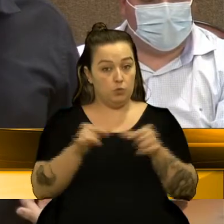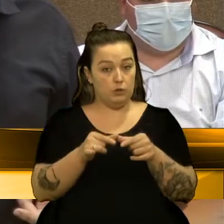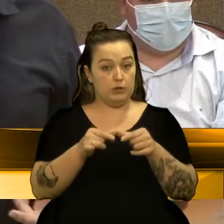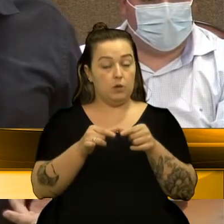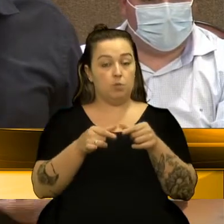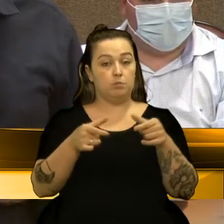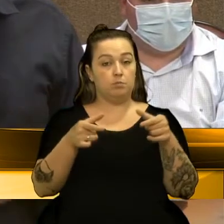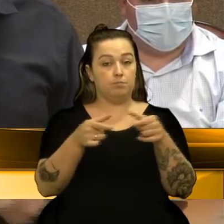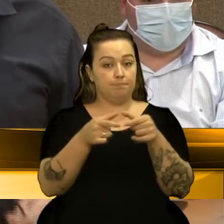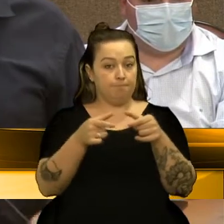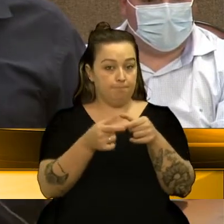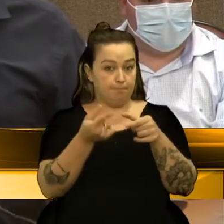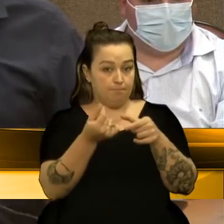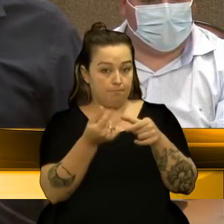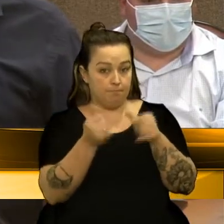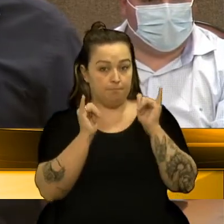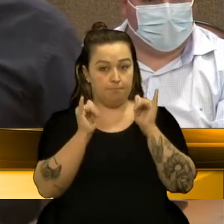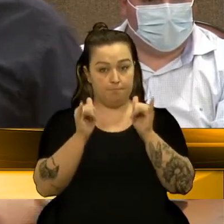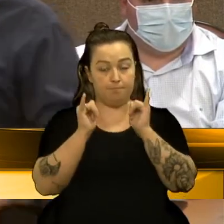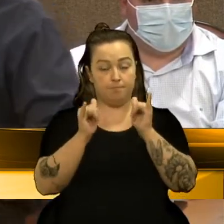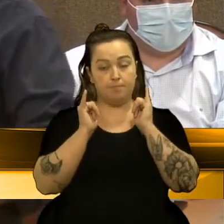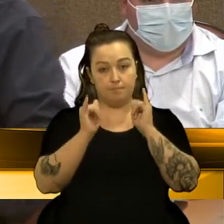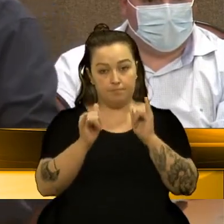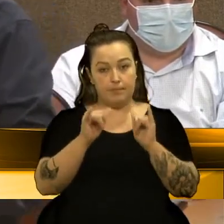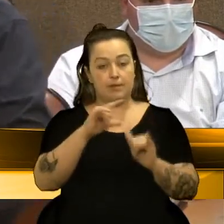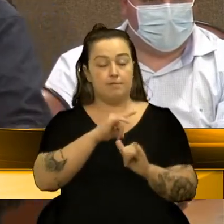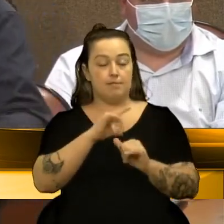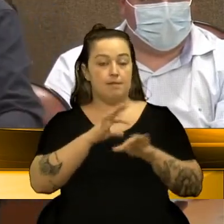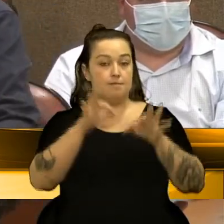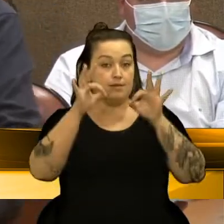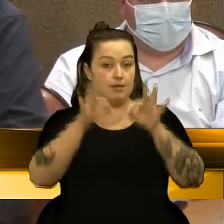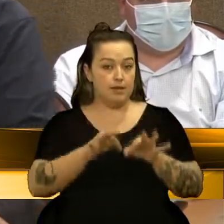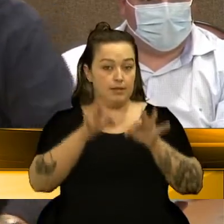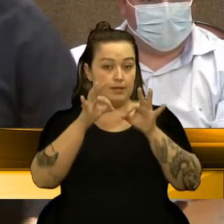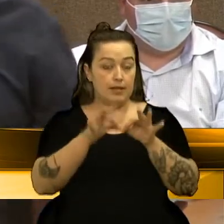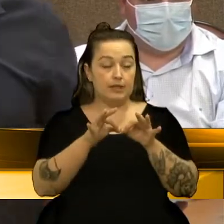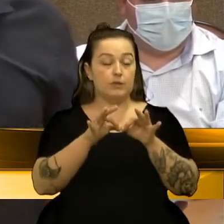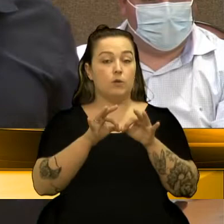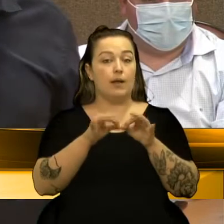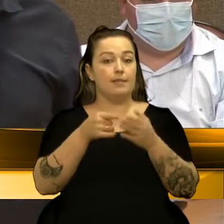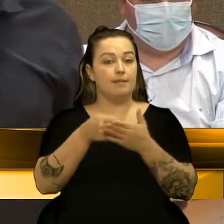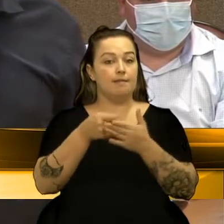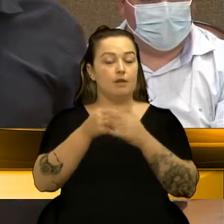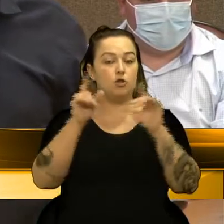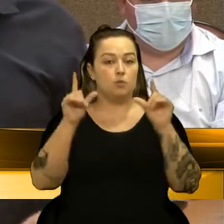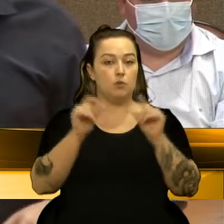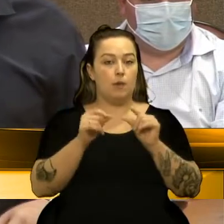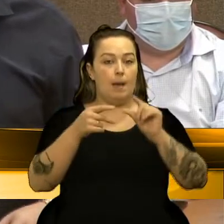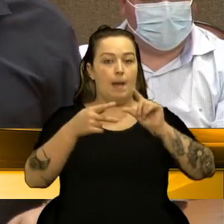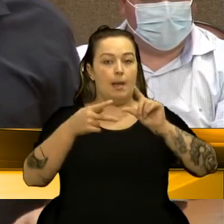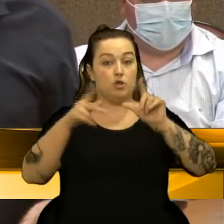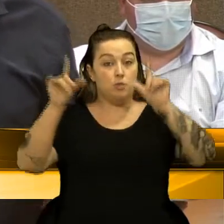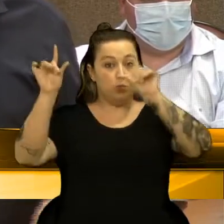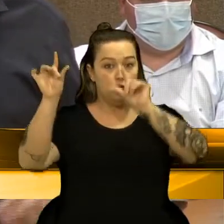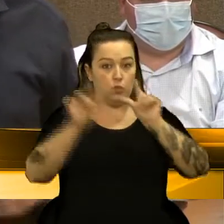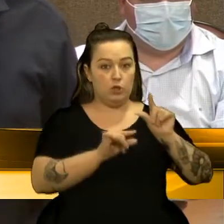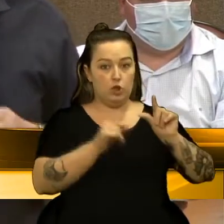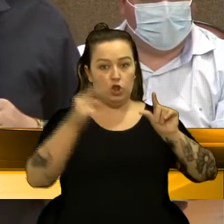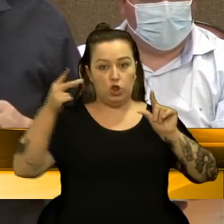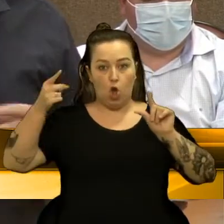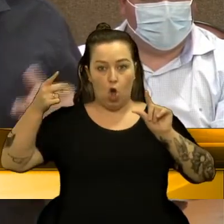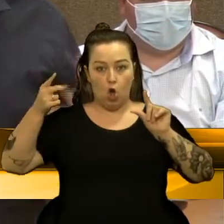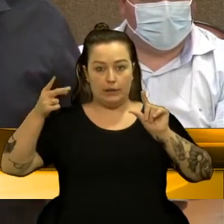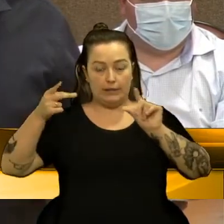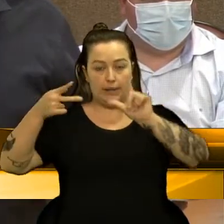questão, e tenho certeza absoluta que com essa redução, vamos dizer, do passe livre, porque de 12 vai cair para 3,